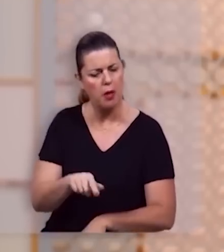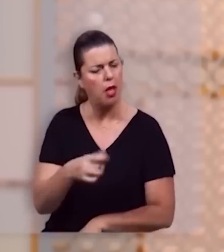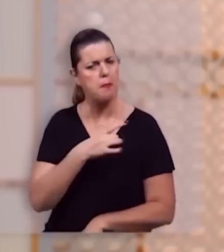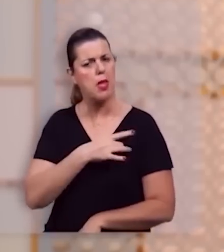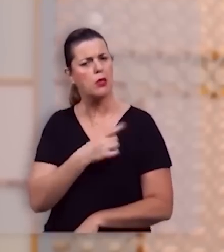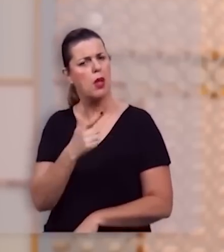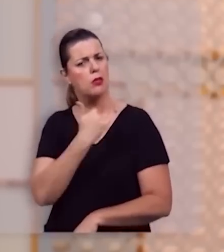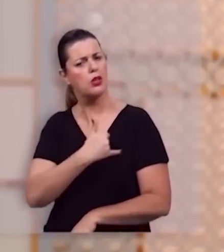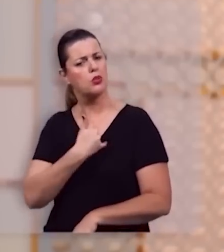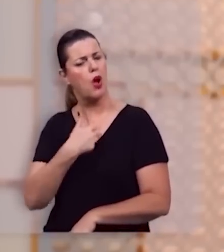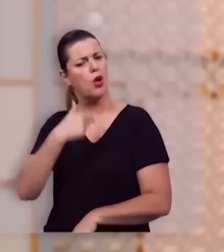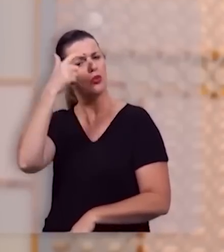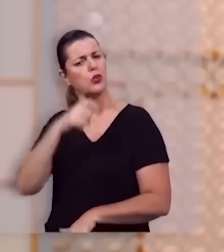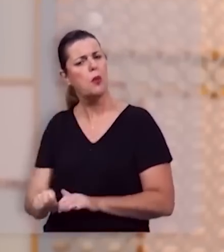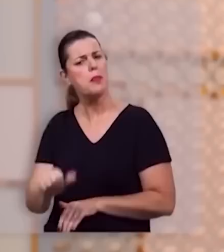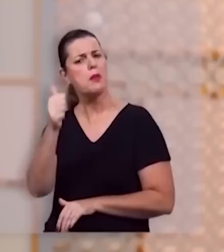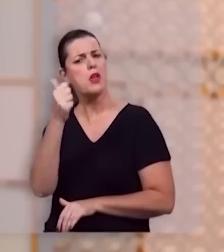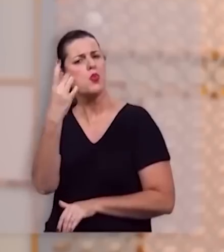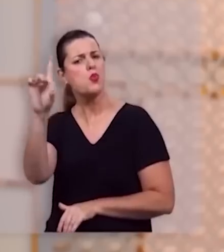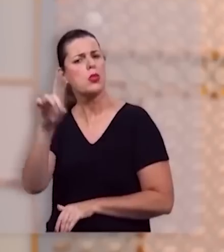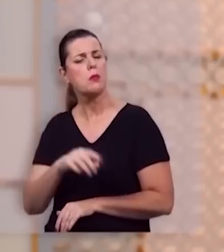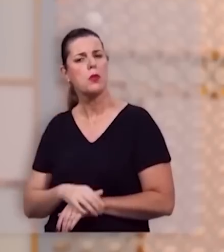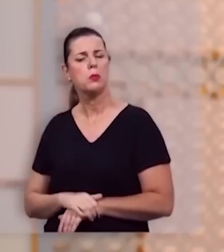João, eu sou o primeiro, eu sou o último.